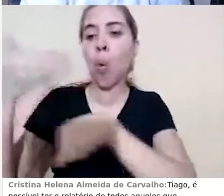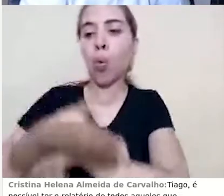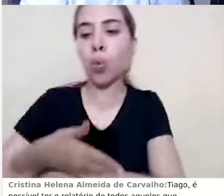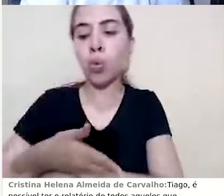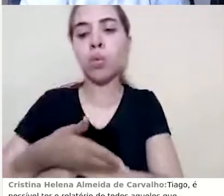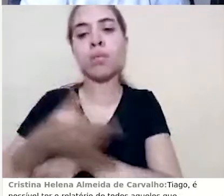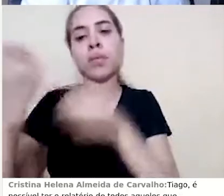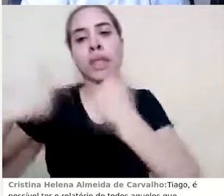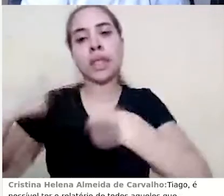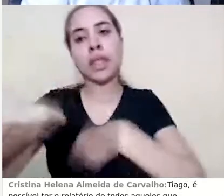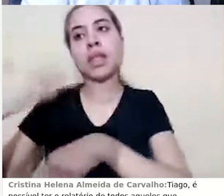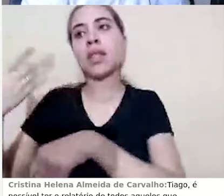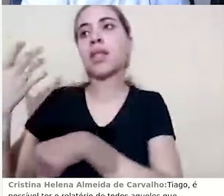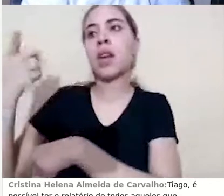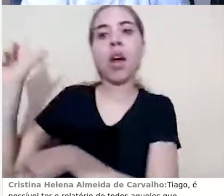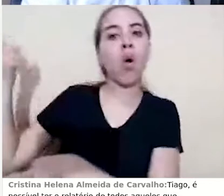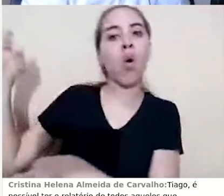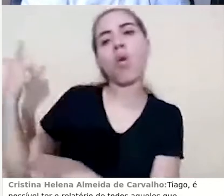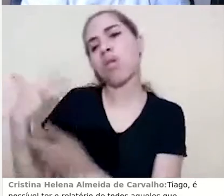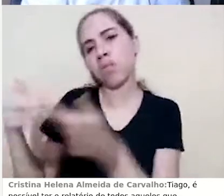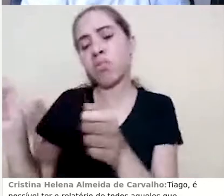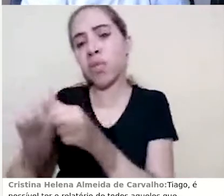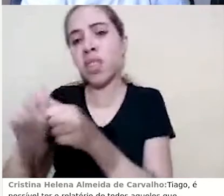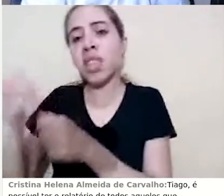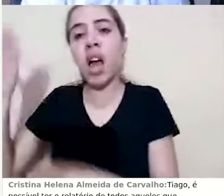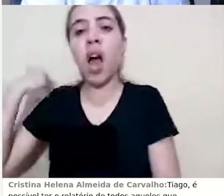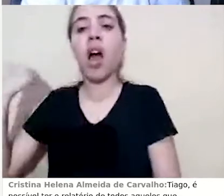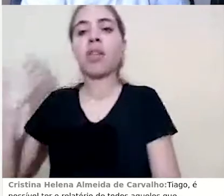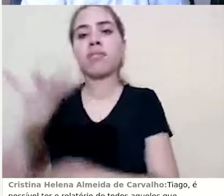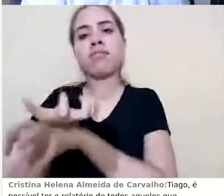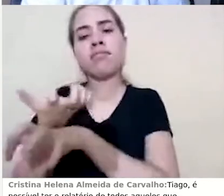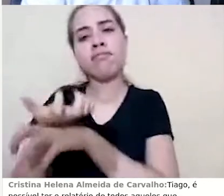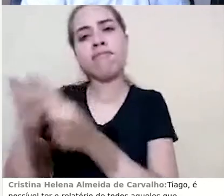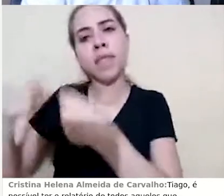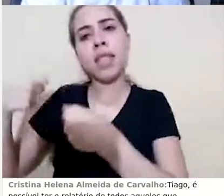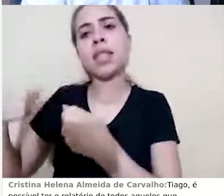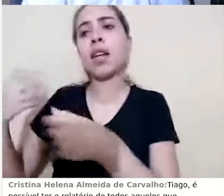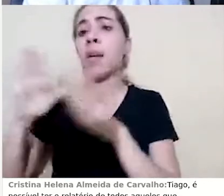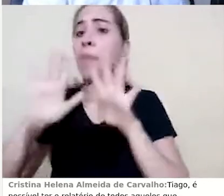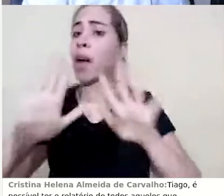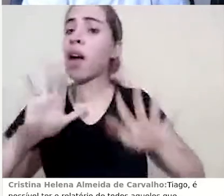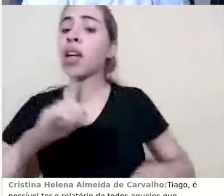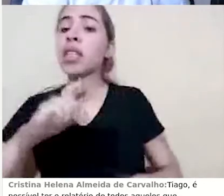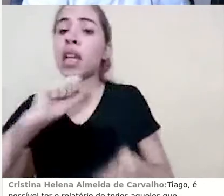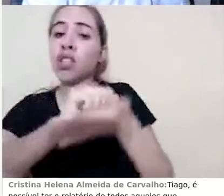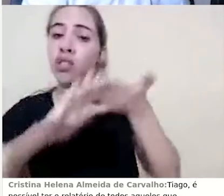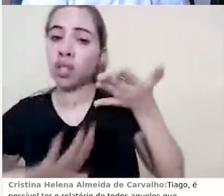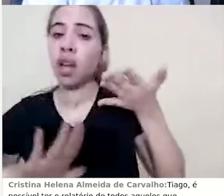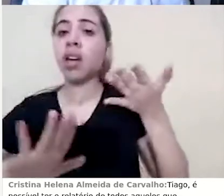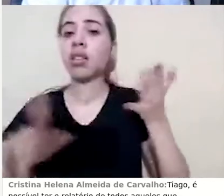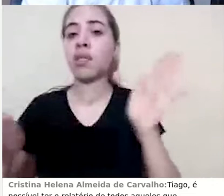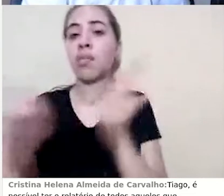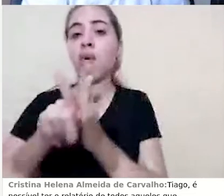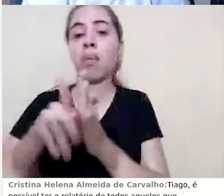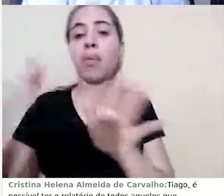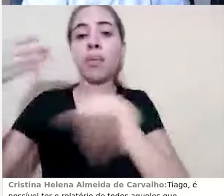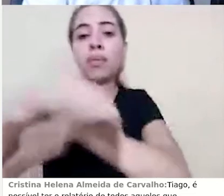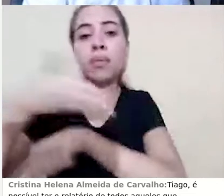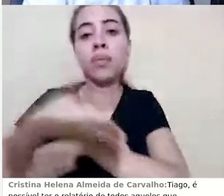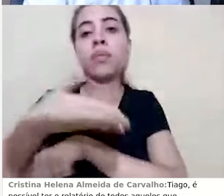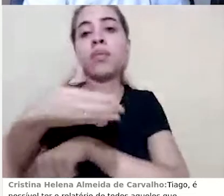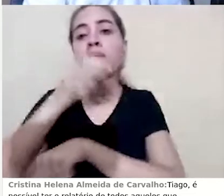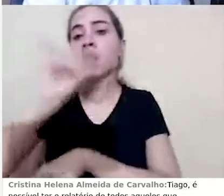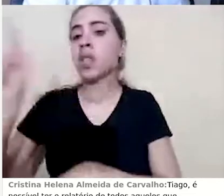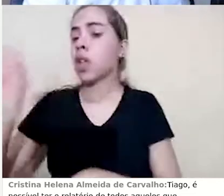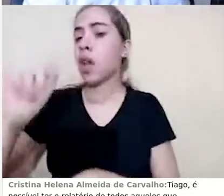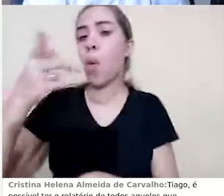professor pode escolher como fazer isso, mas o ideal é que cadastre todas as atividades aquelas que tiverem pré-requisito,